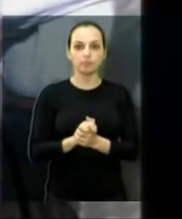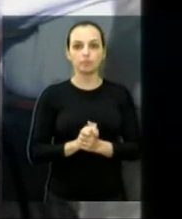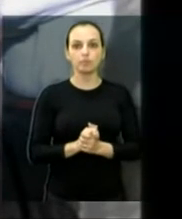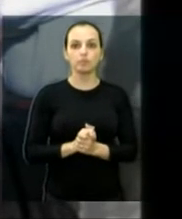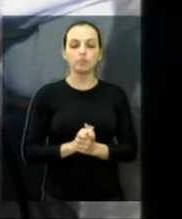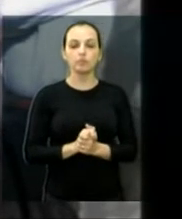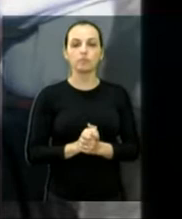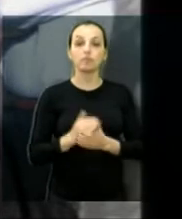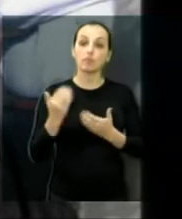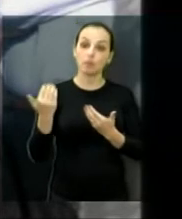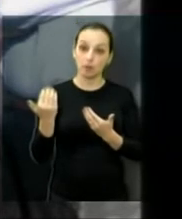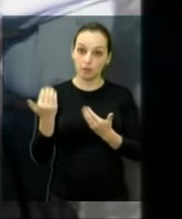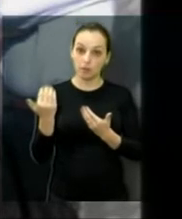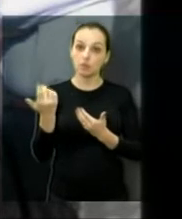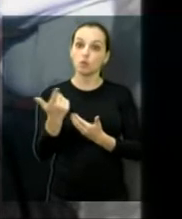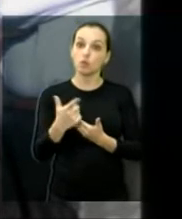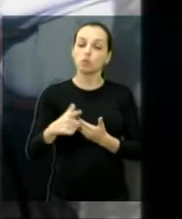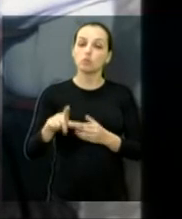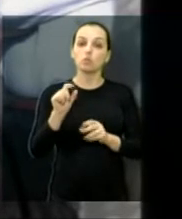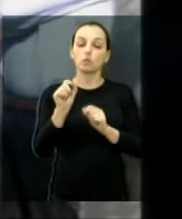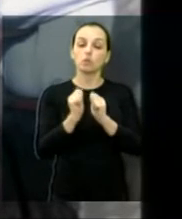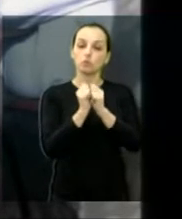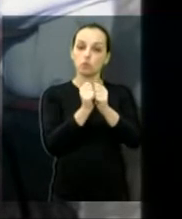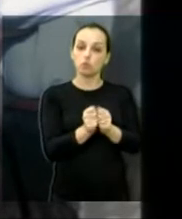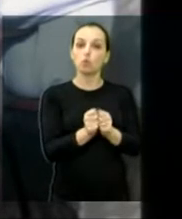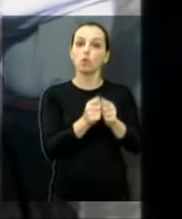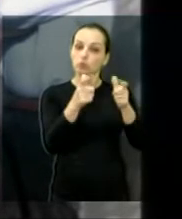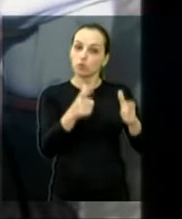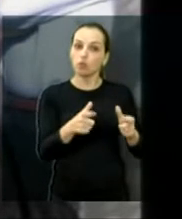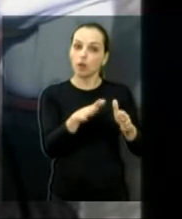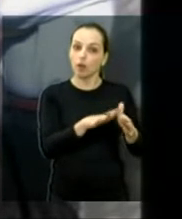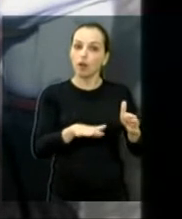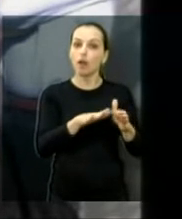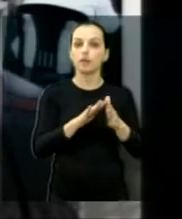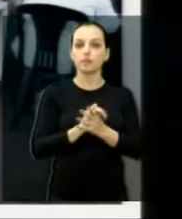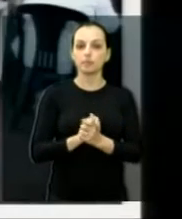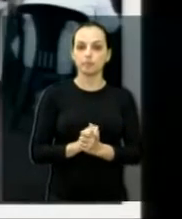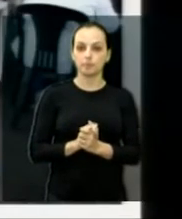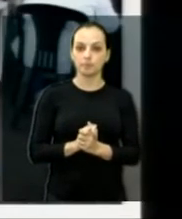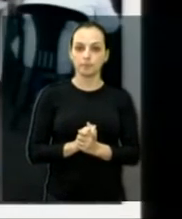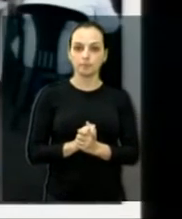estava continuando ali também, no Nilson Carneiro, sobre aquele local. Pode passar.